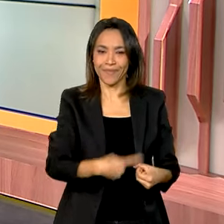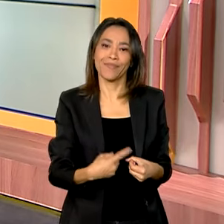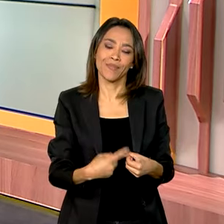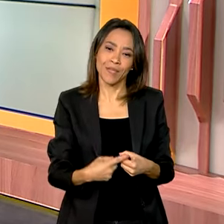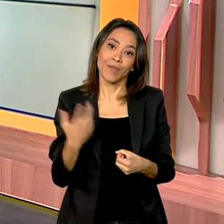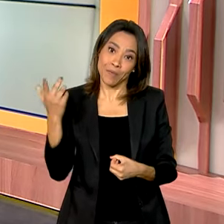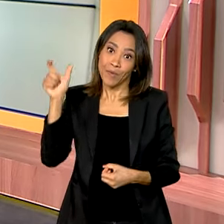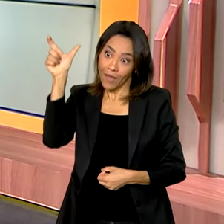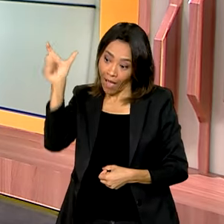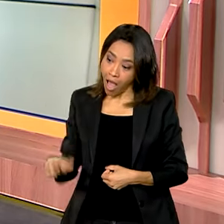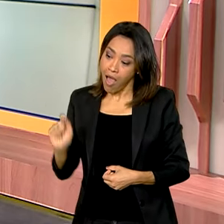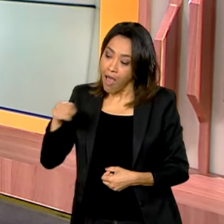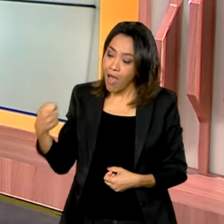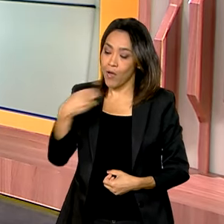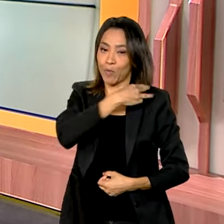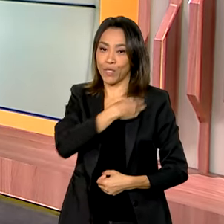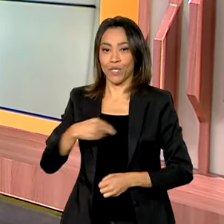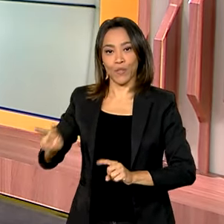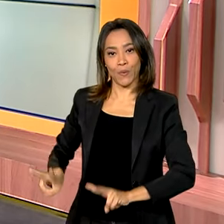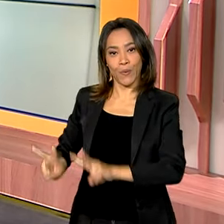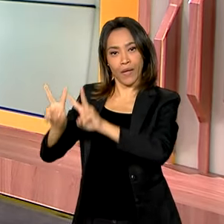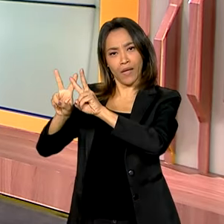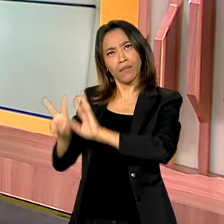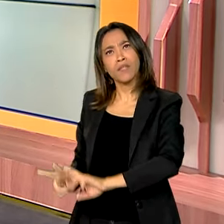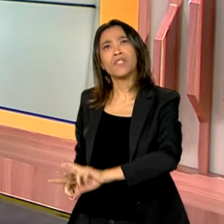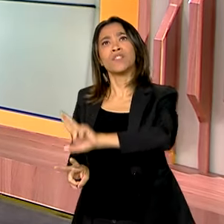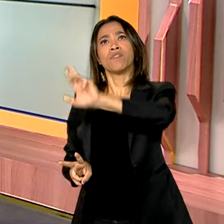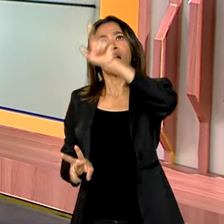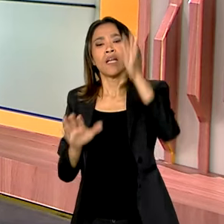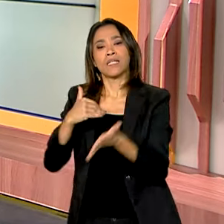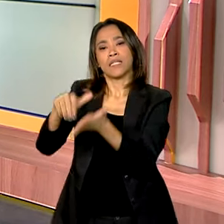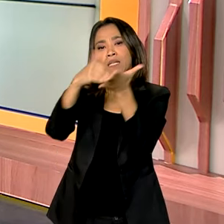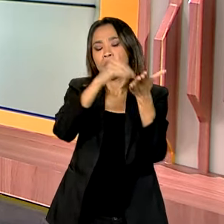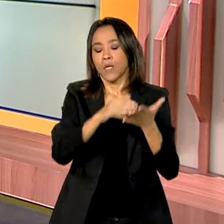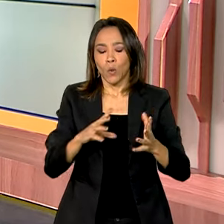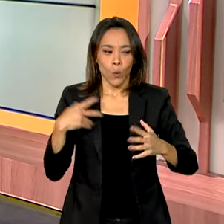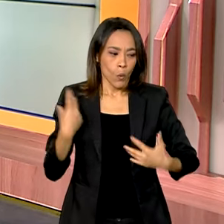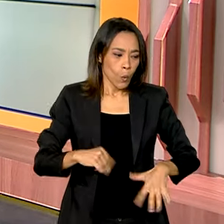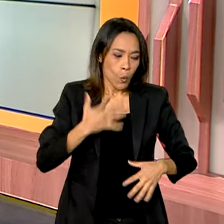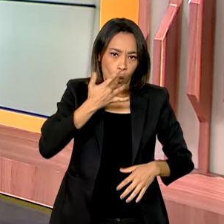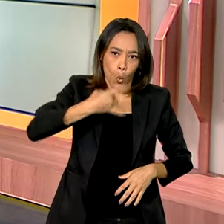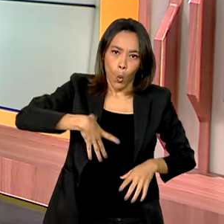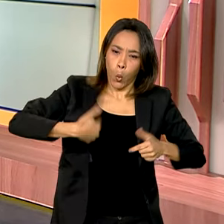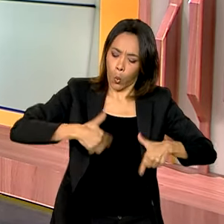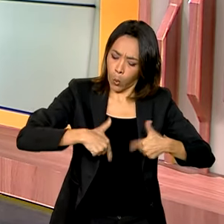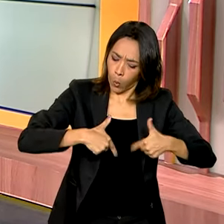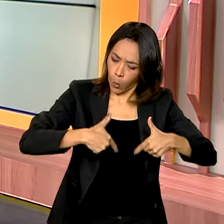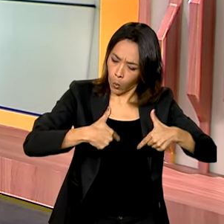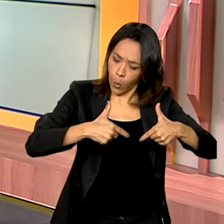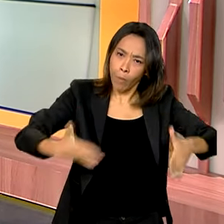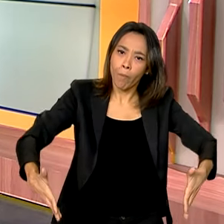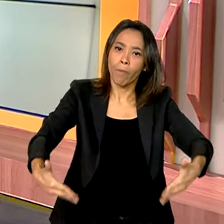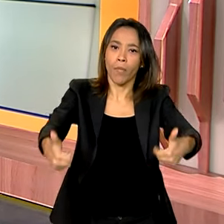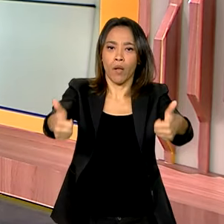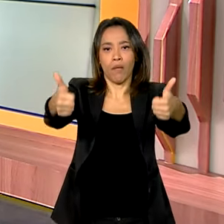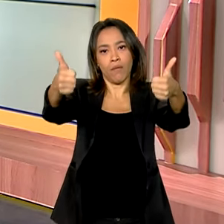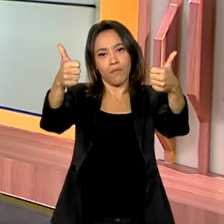do ministro Elton Dias e de todas as secretarias nacionais que estão trabalhando muito para melhorar o enfrentamento da